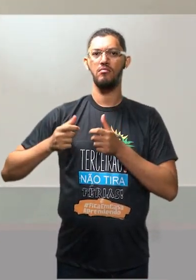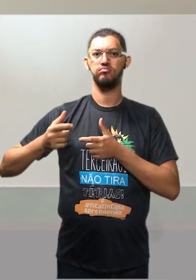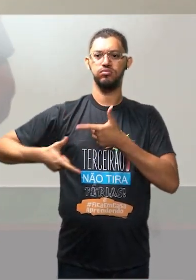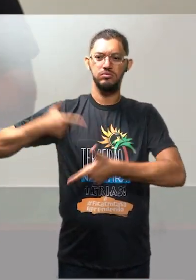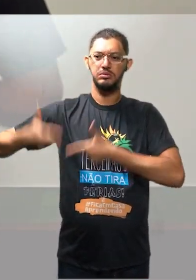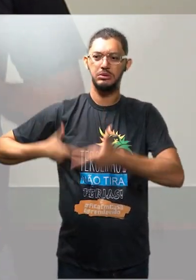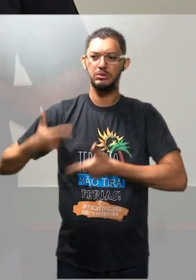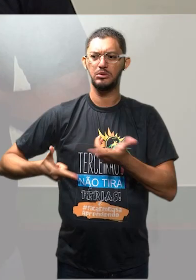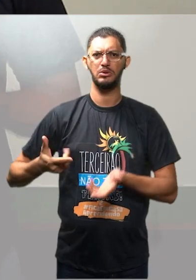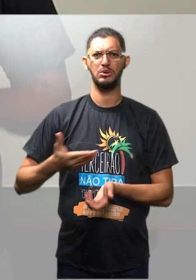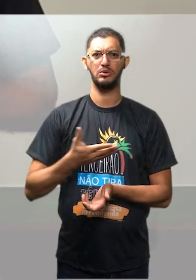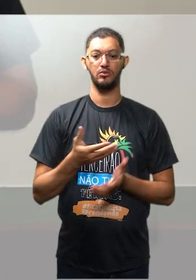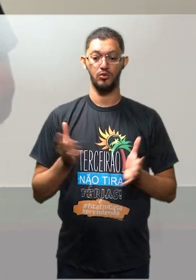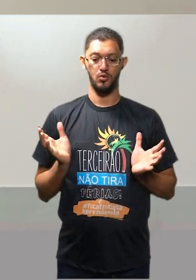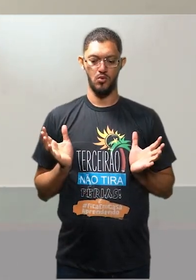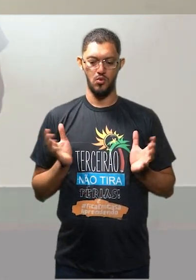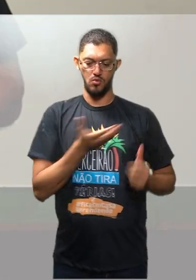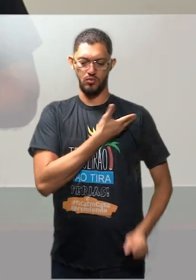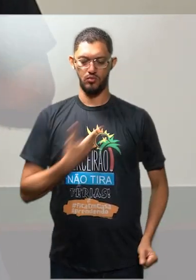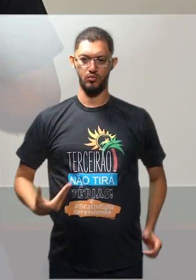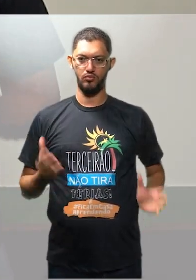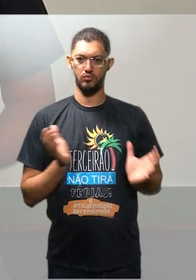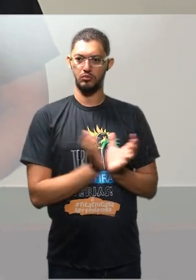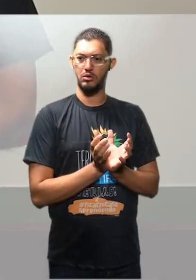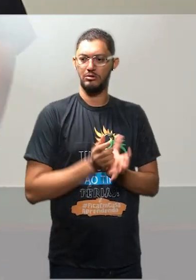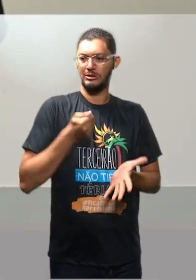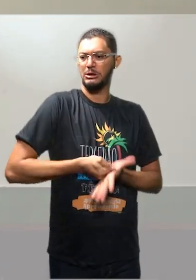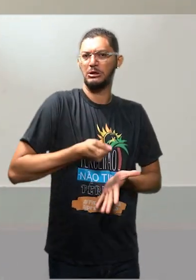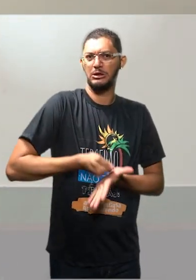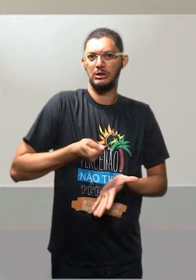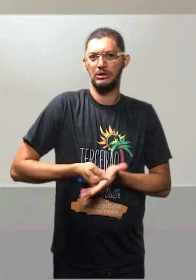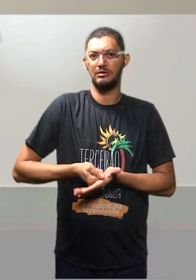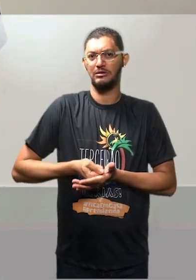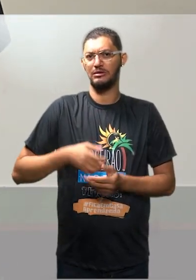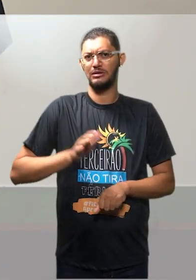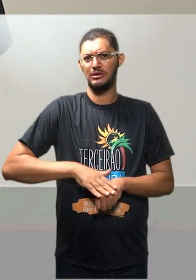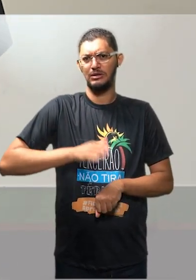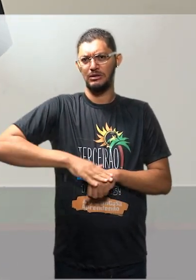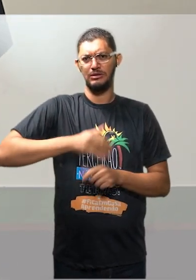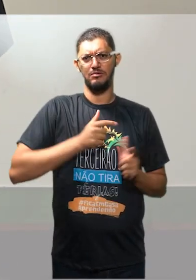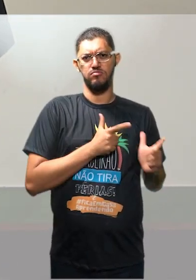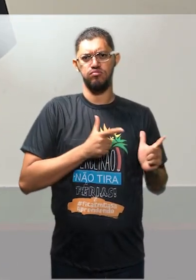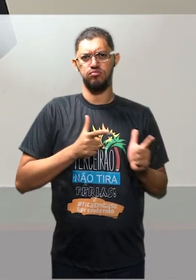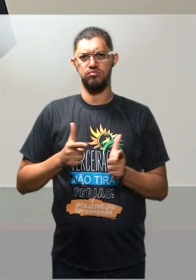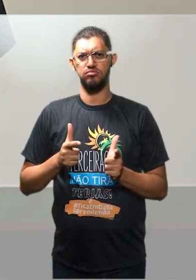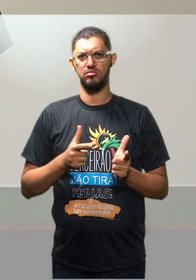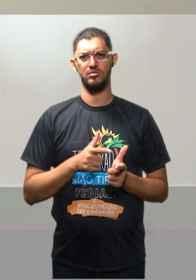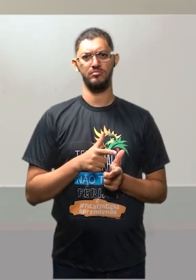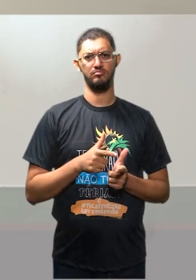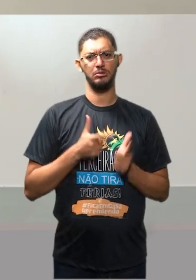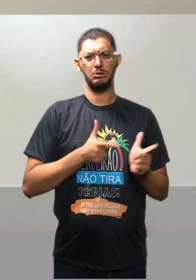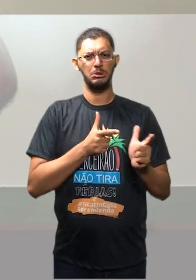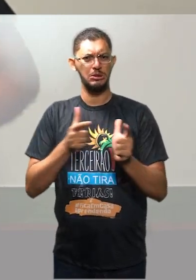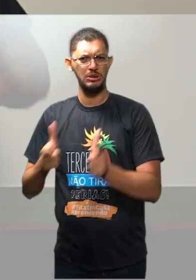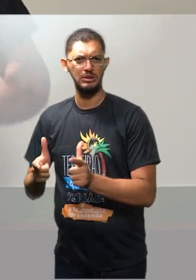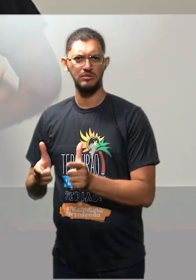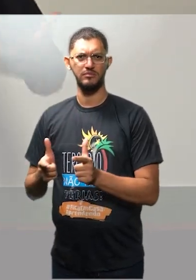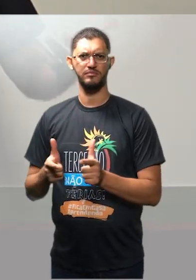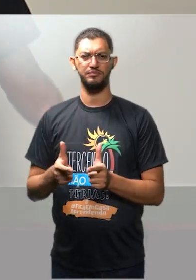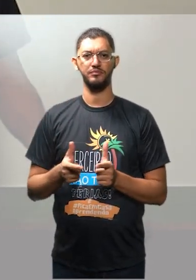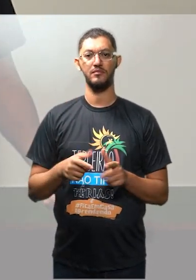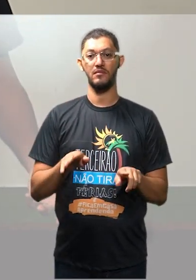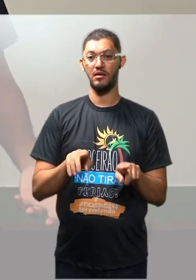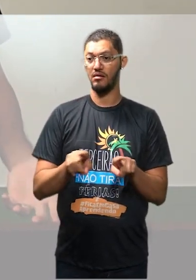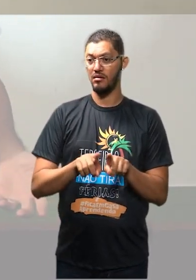mais se fecha o governo, mais repressivo ele fica, mais a guerrilha vai para cima. Ok? E mais a